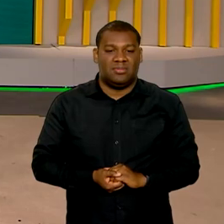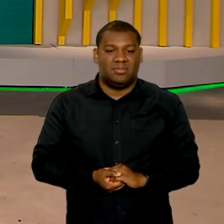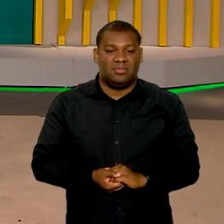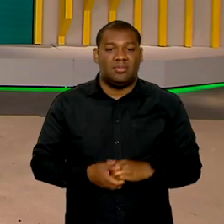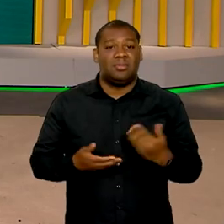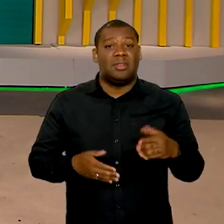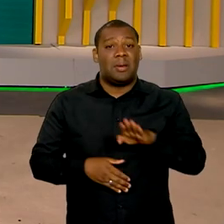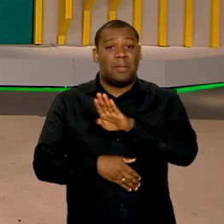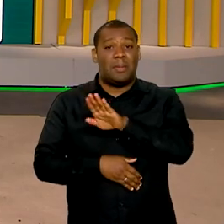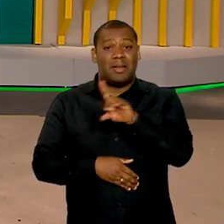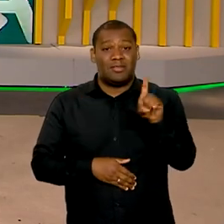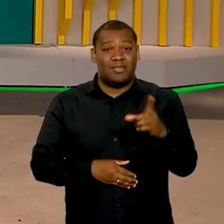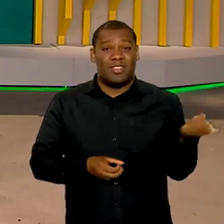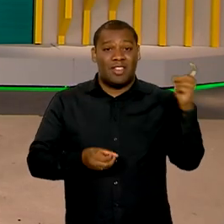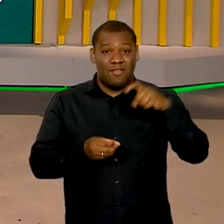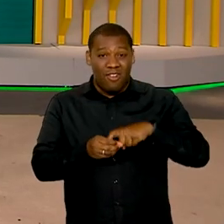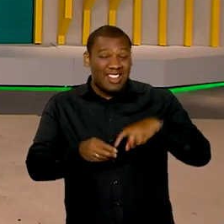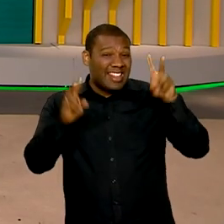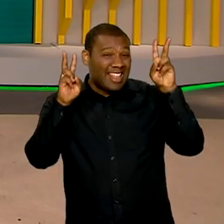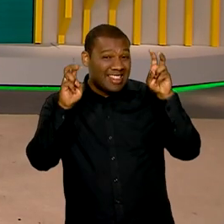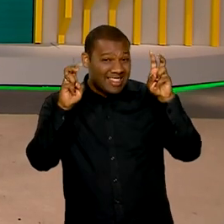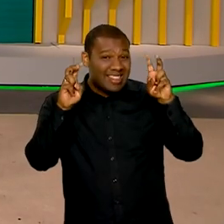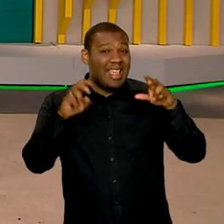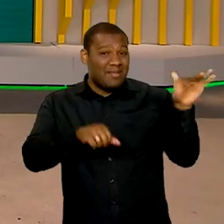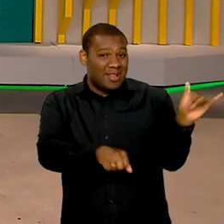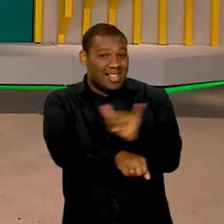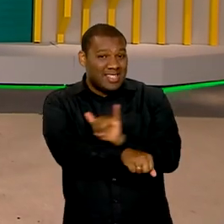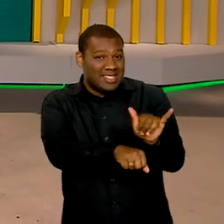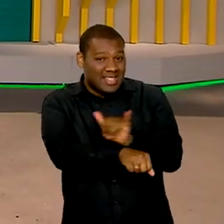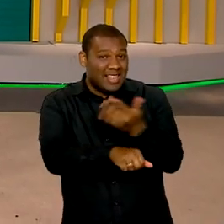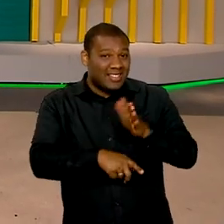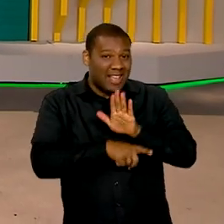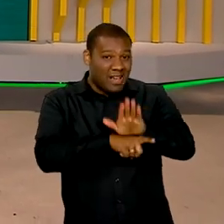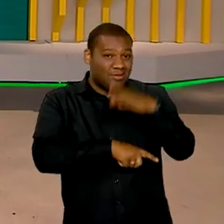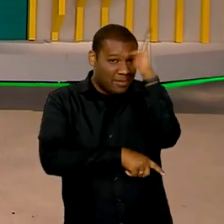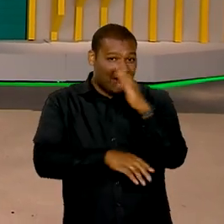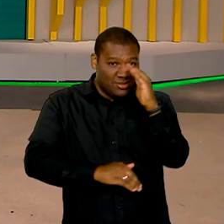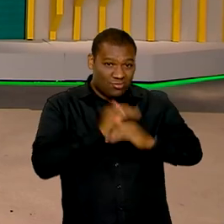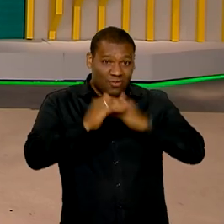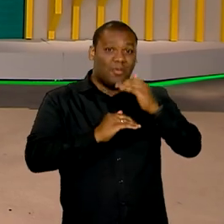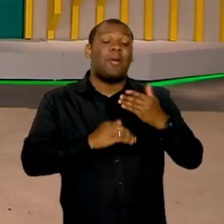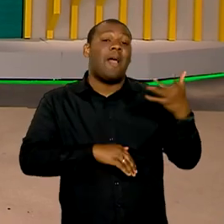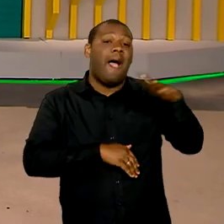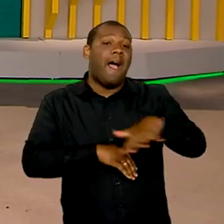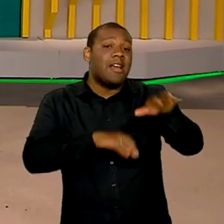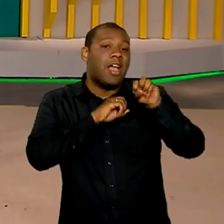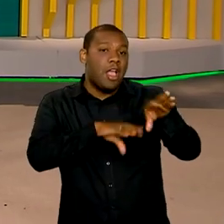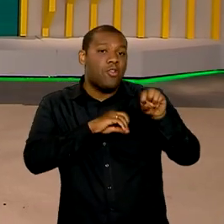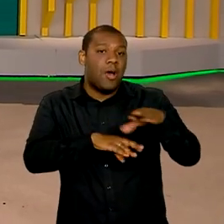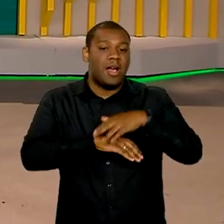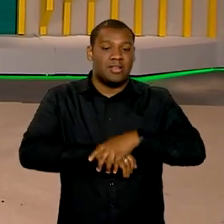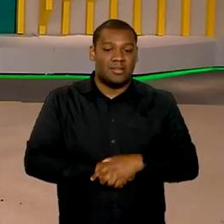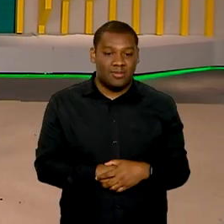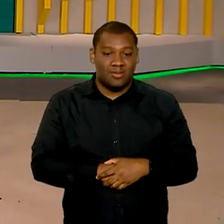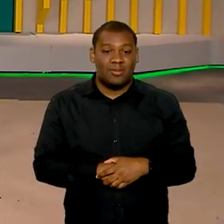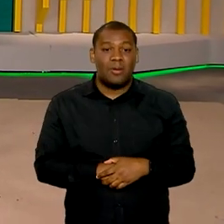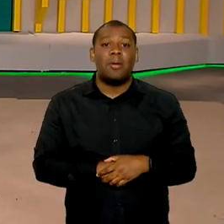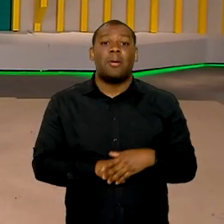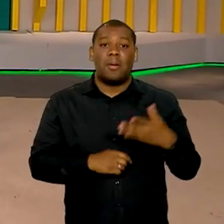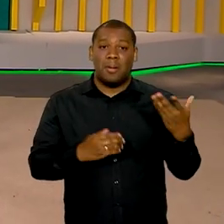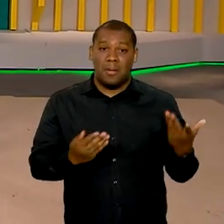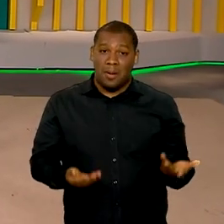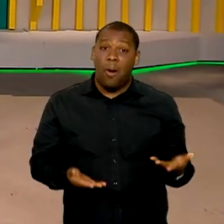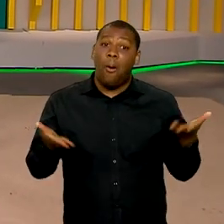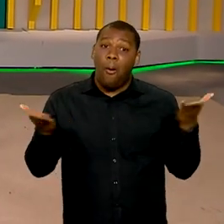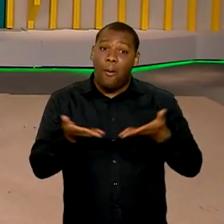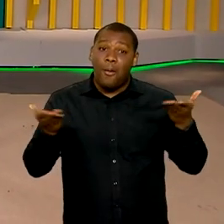O Brasil em Dia está de volta com um tema estratégico para o país, educação. E como você lembrou no final do bloco anterior, Ana,